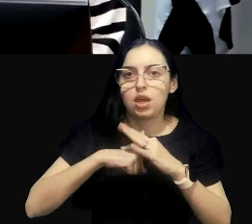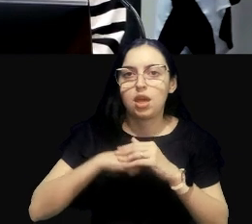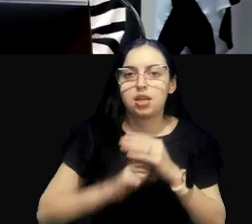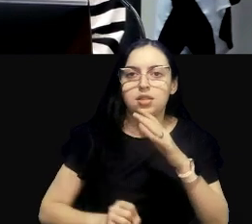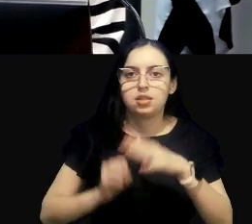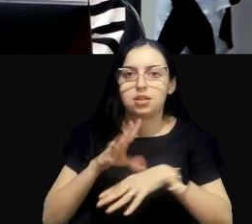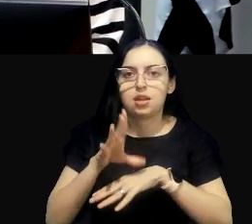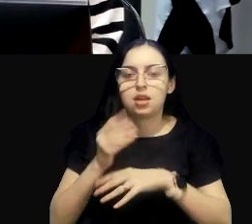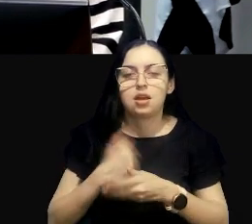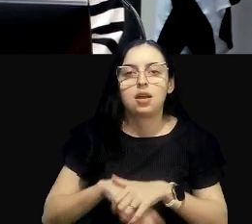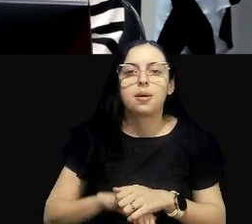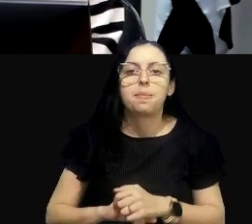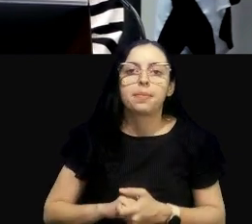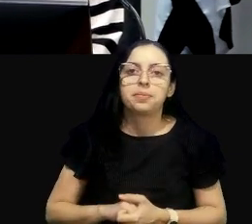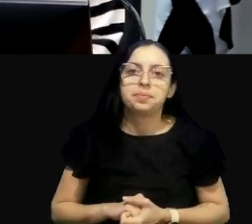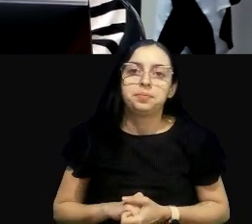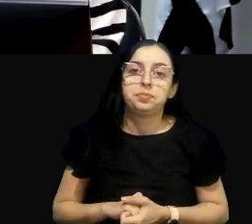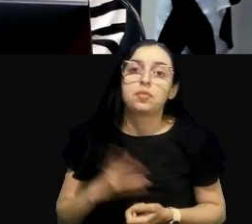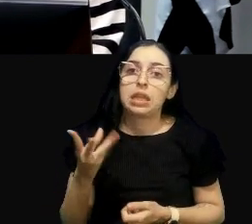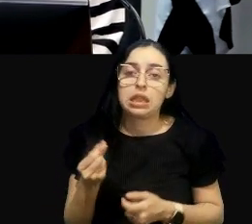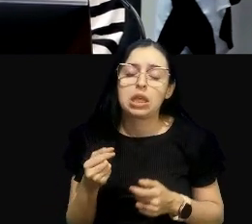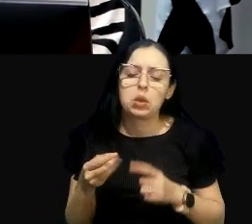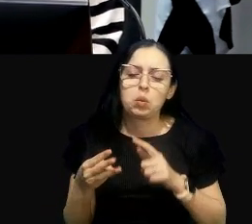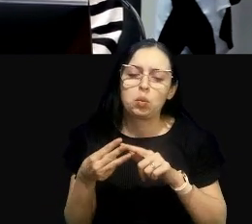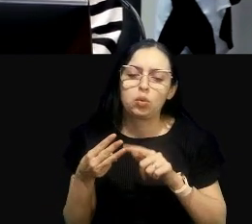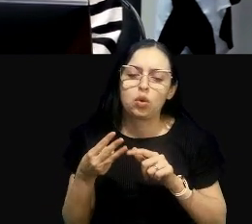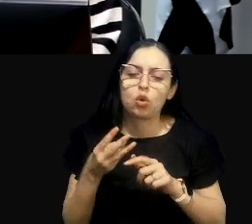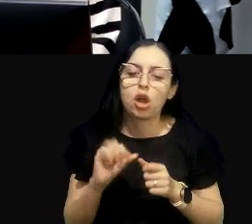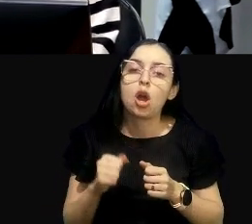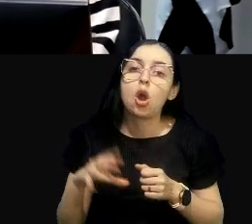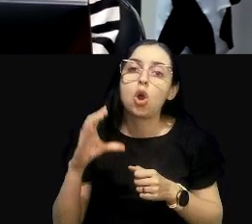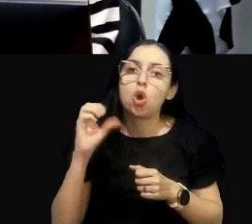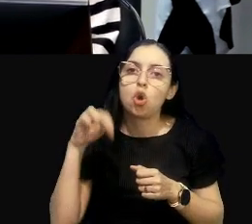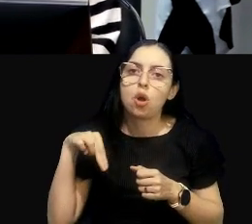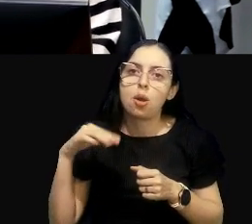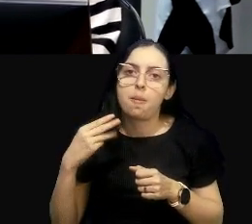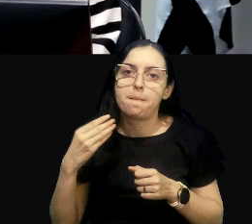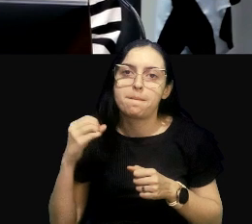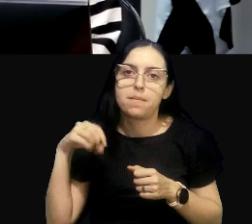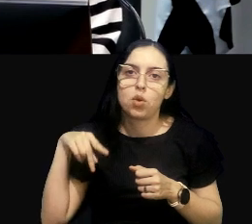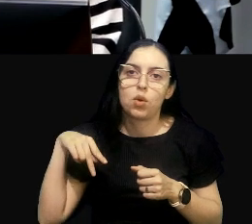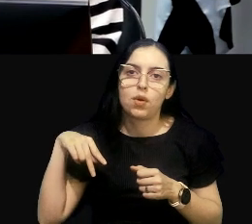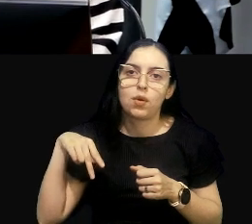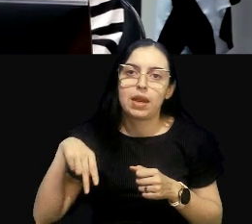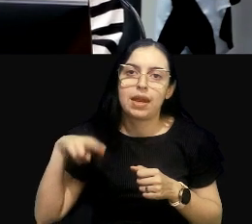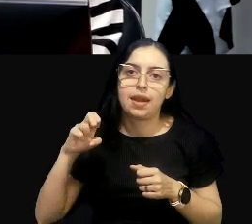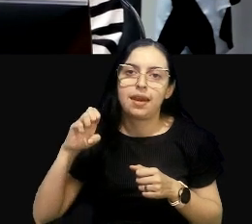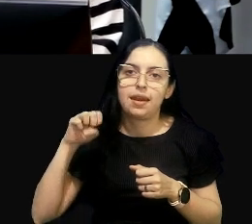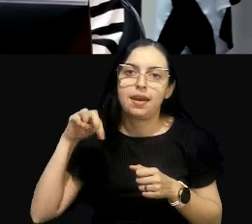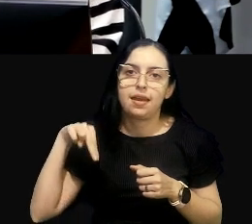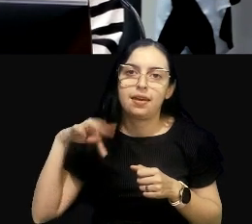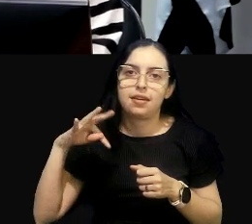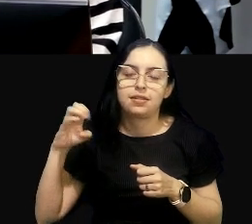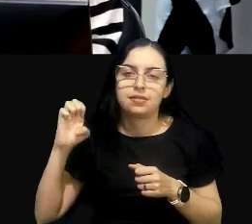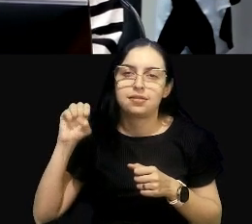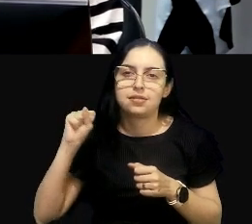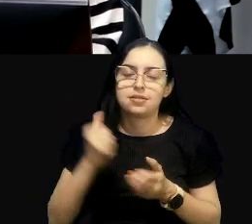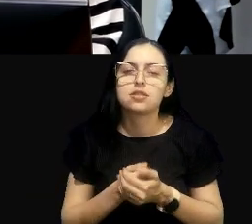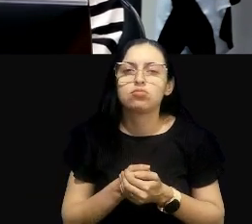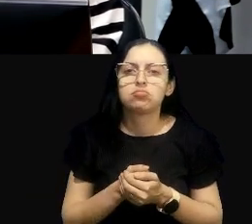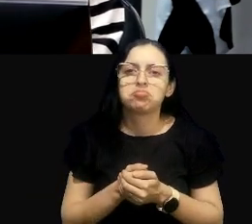patogenias. Então, esses seriam os componentes que, geralmente, nós estamos,